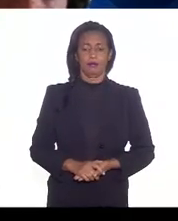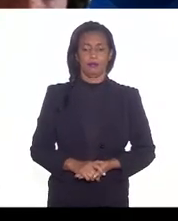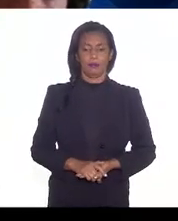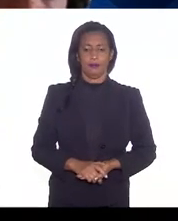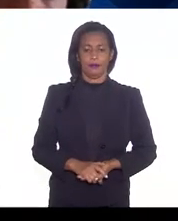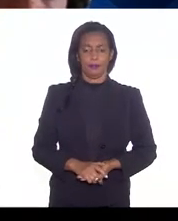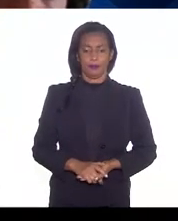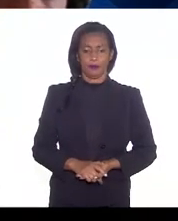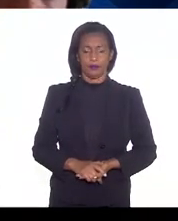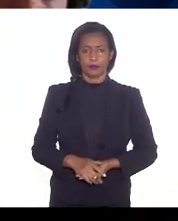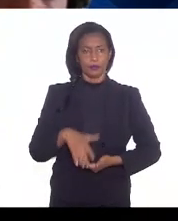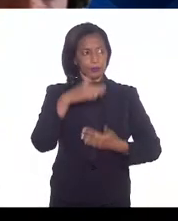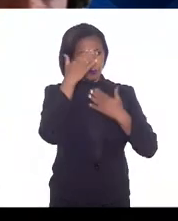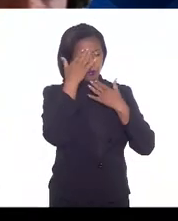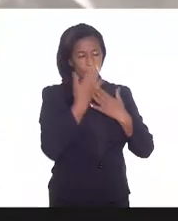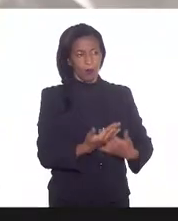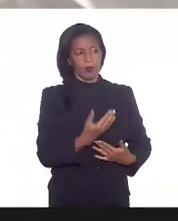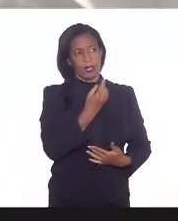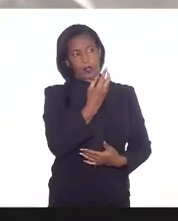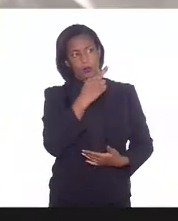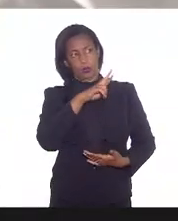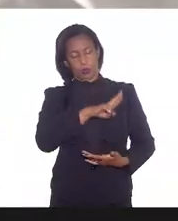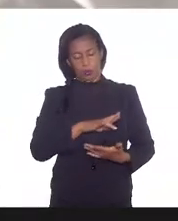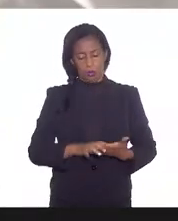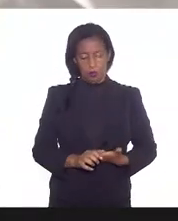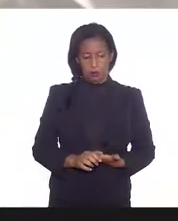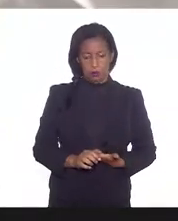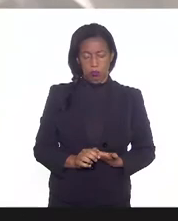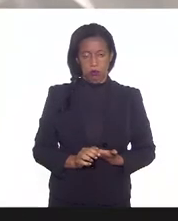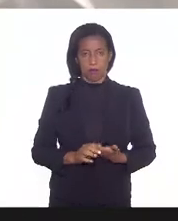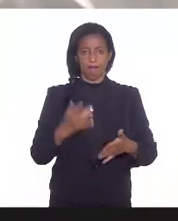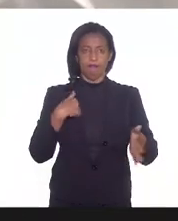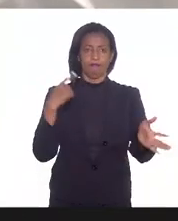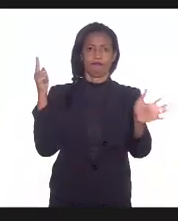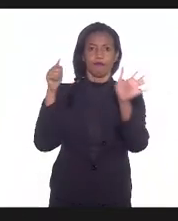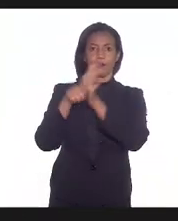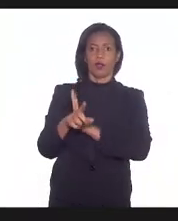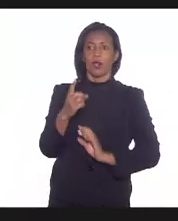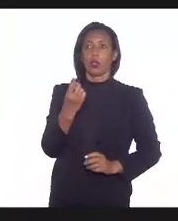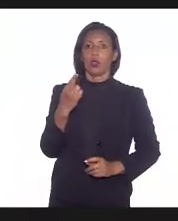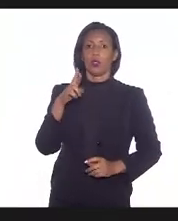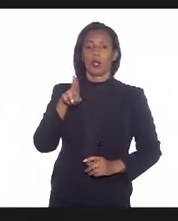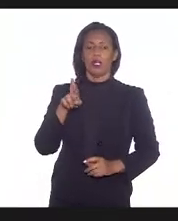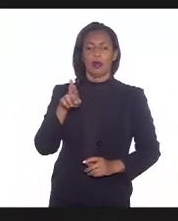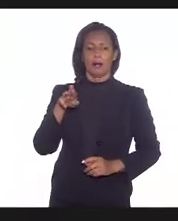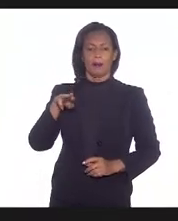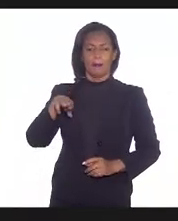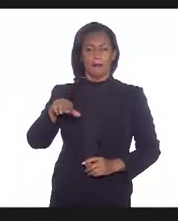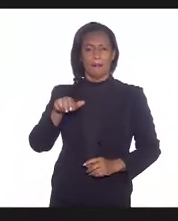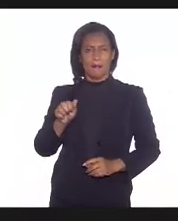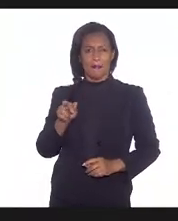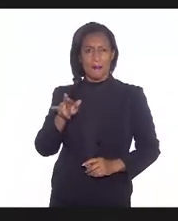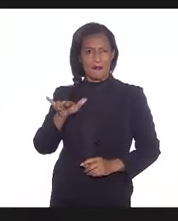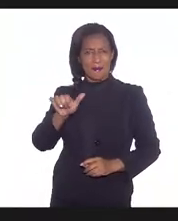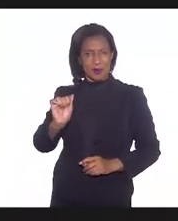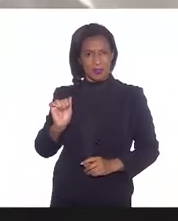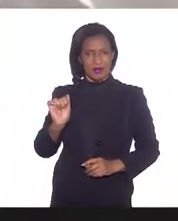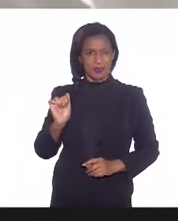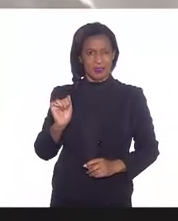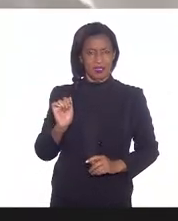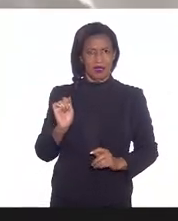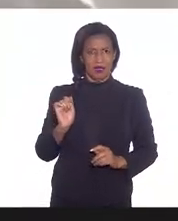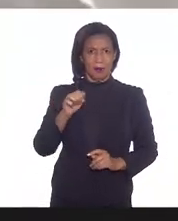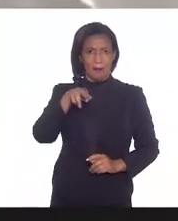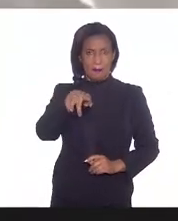Obrigada, doutor Ricardo. Eu queria indagar a doutora Márcia Lustosa se ela pode permanecer conosco, é possível,